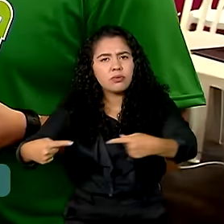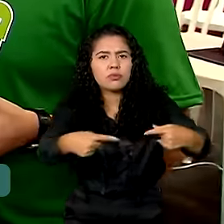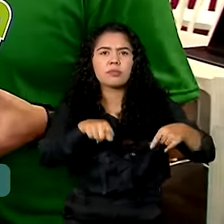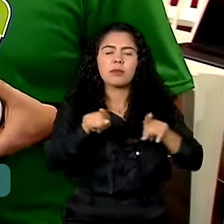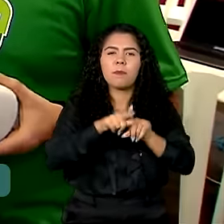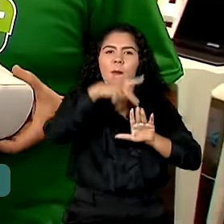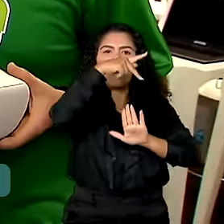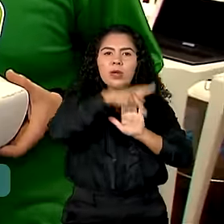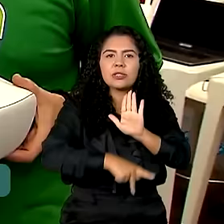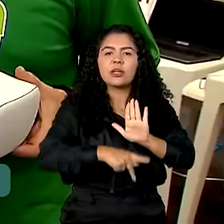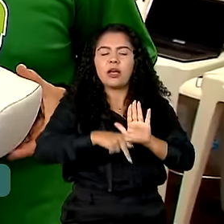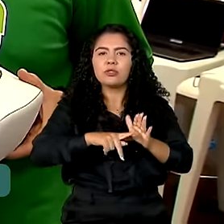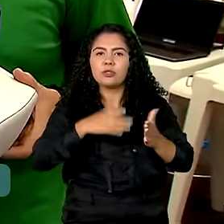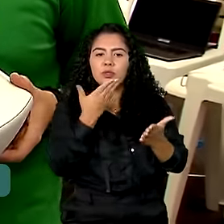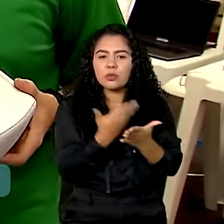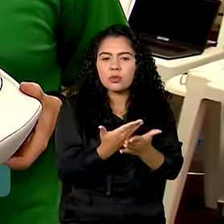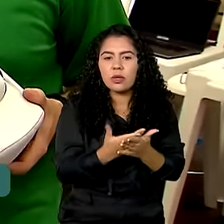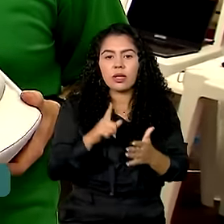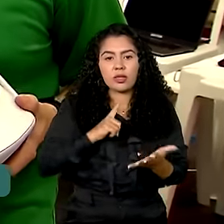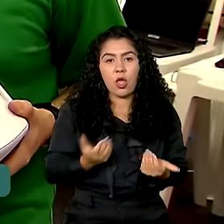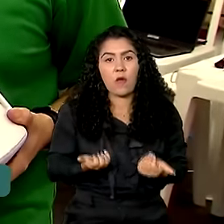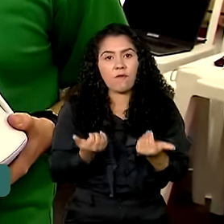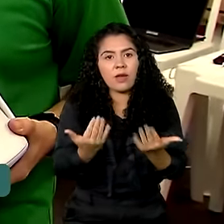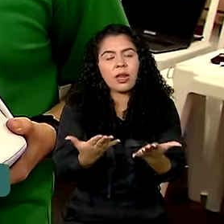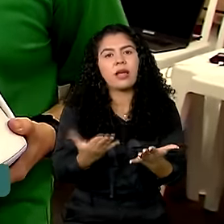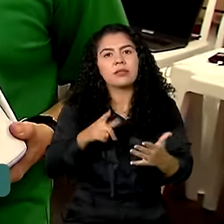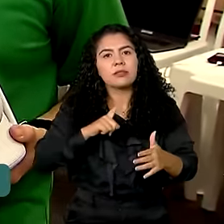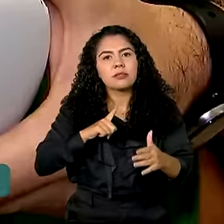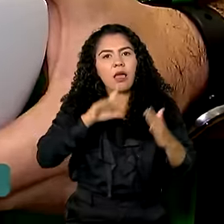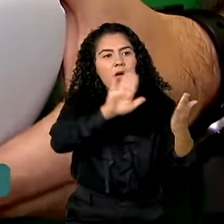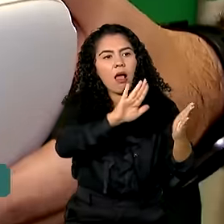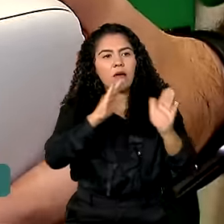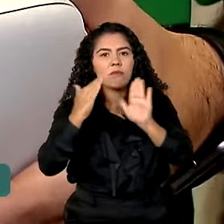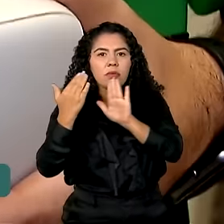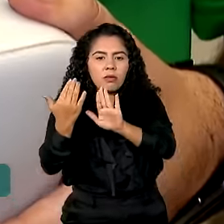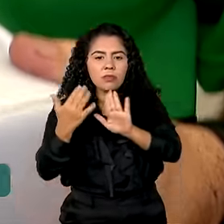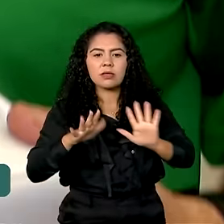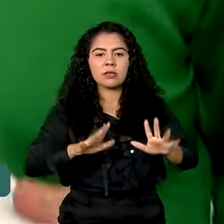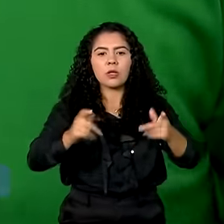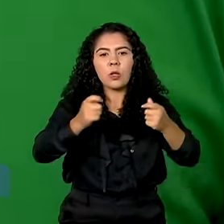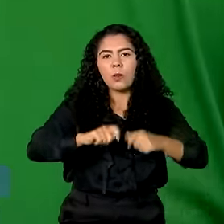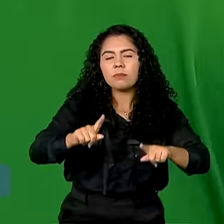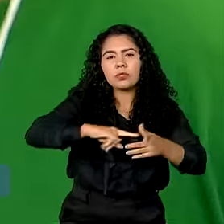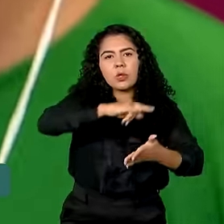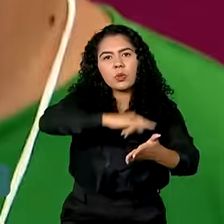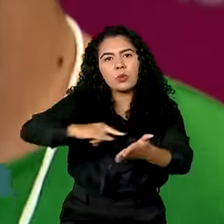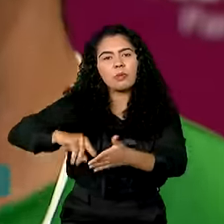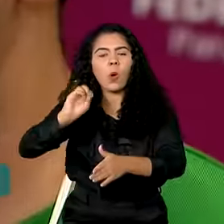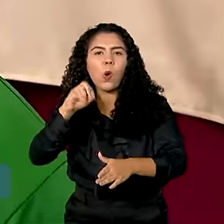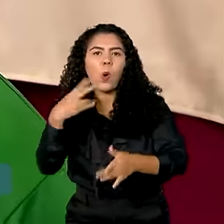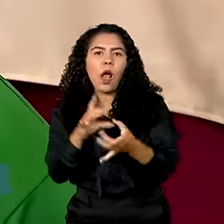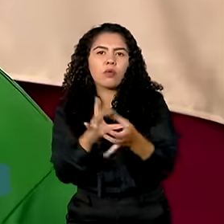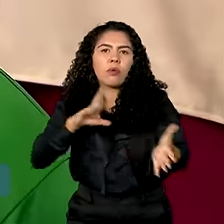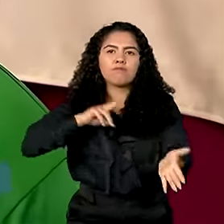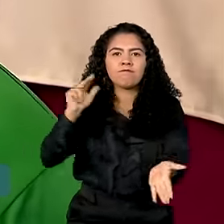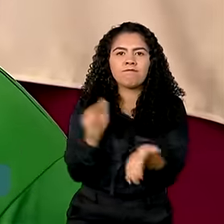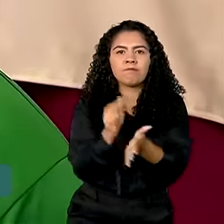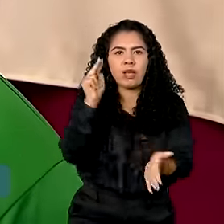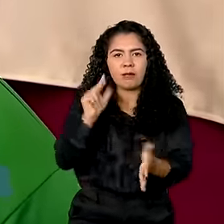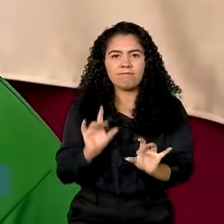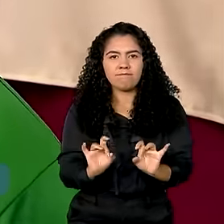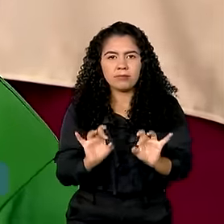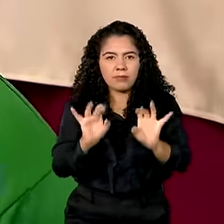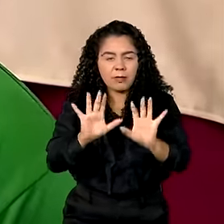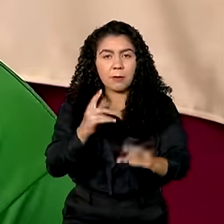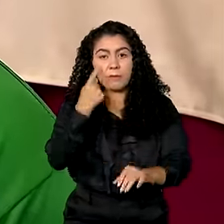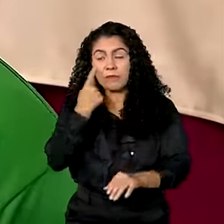IFSU, que possibilita experiências de intercâmbio sem a necessidade de documentos ou autorizações especiais. Surgiu então essa